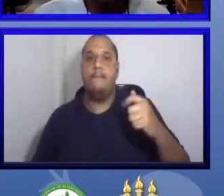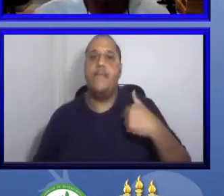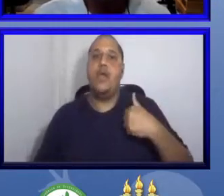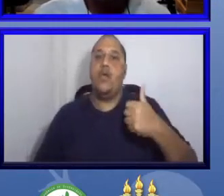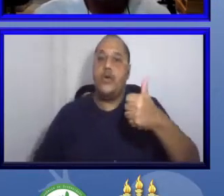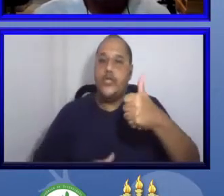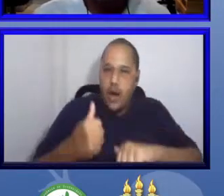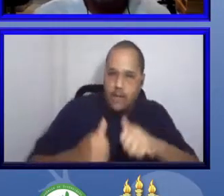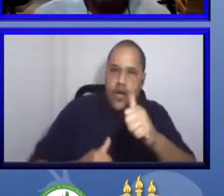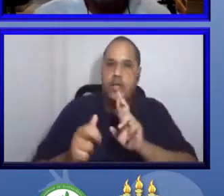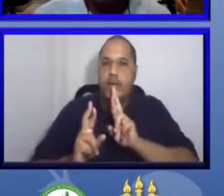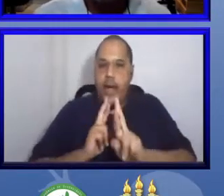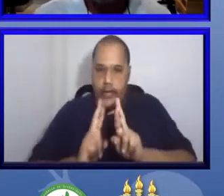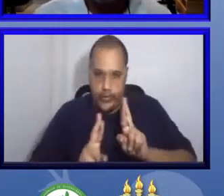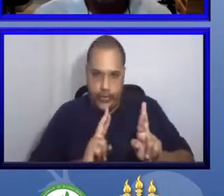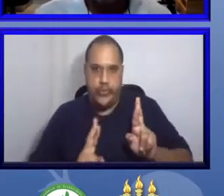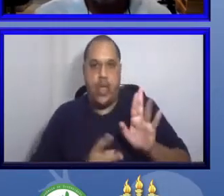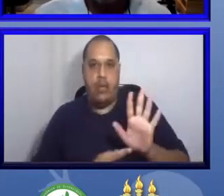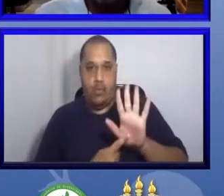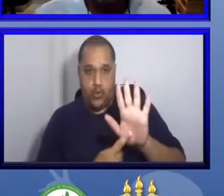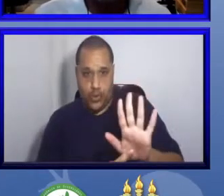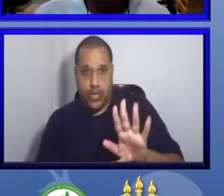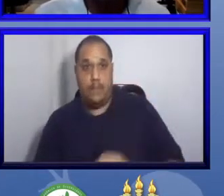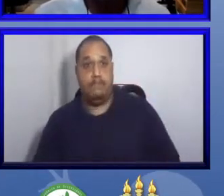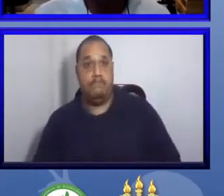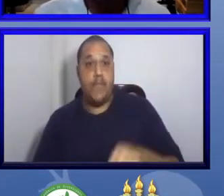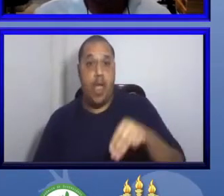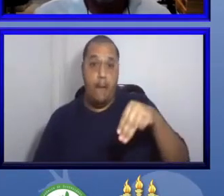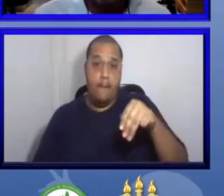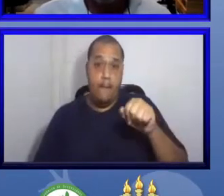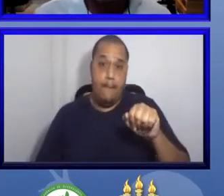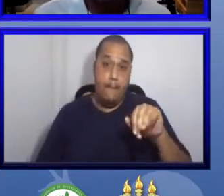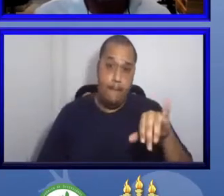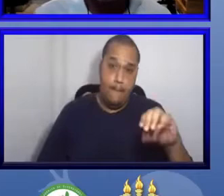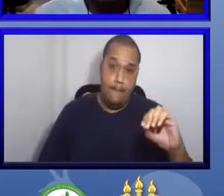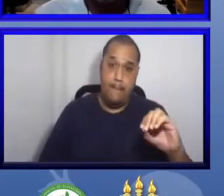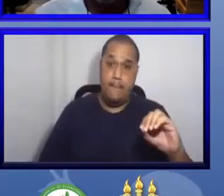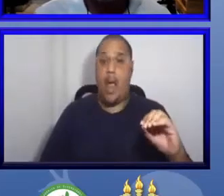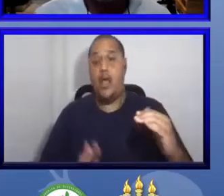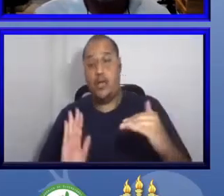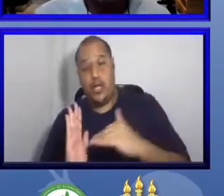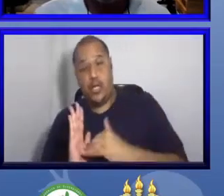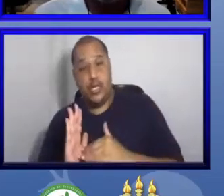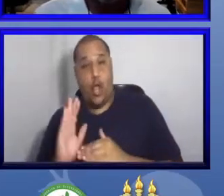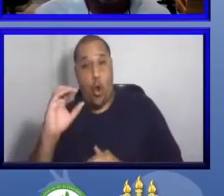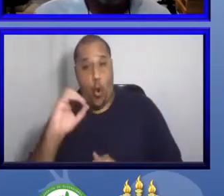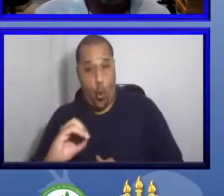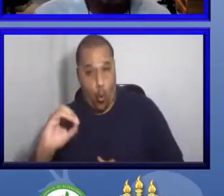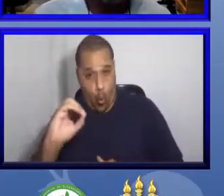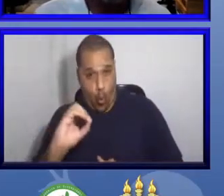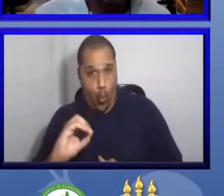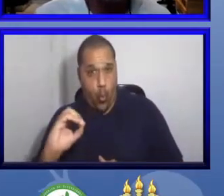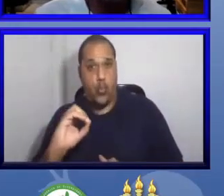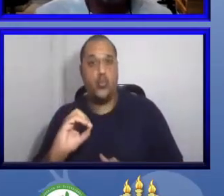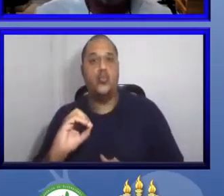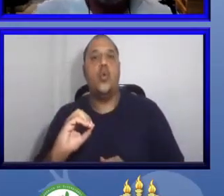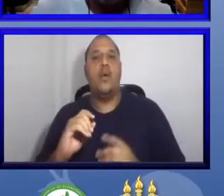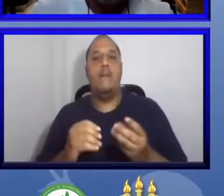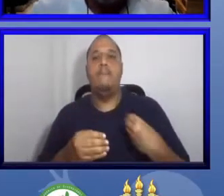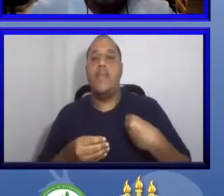outubro. Foi concedida as diárias e passagens para